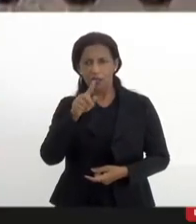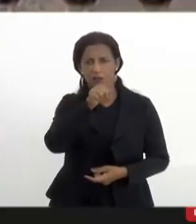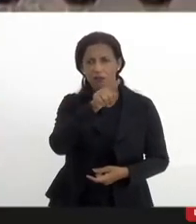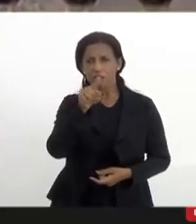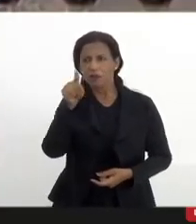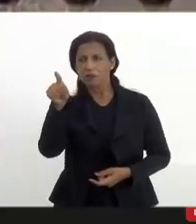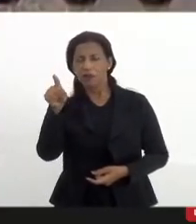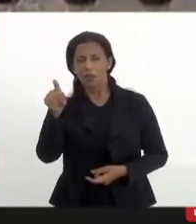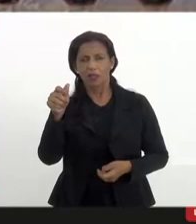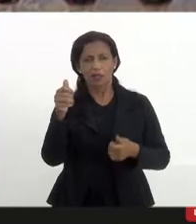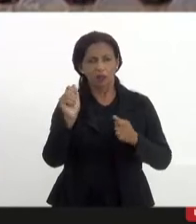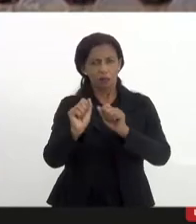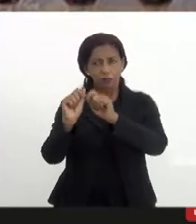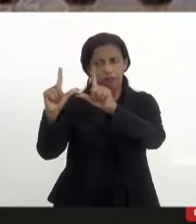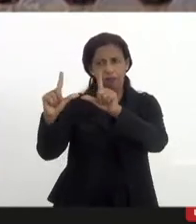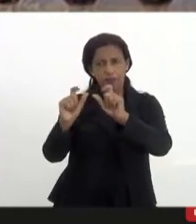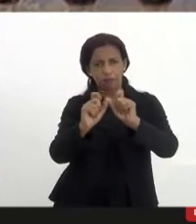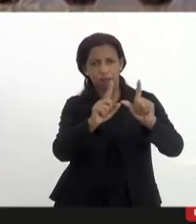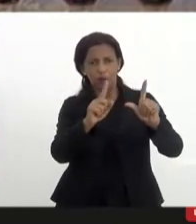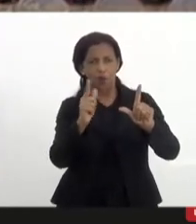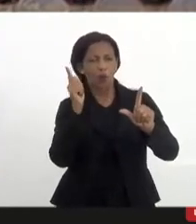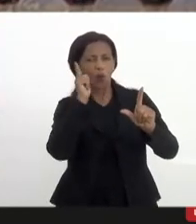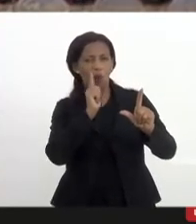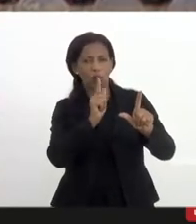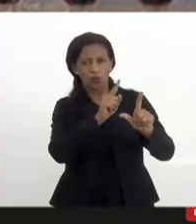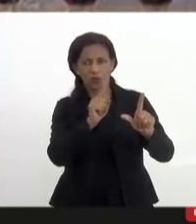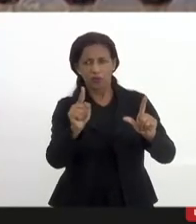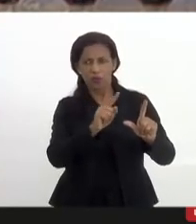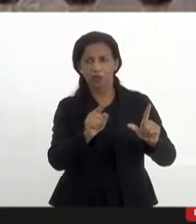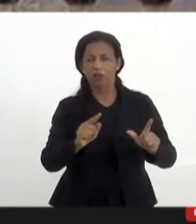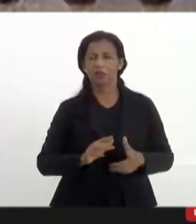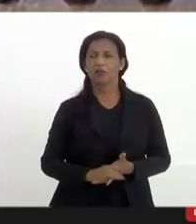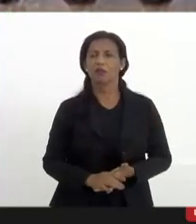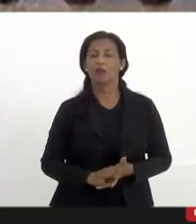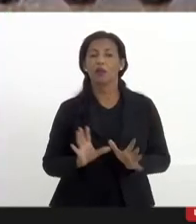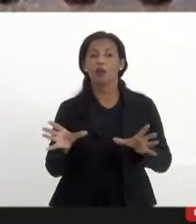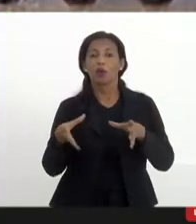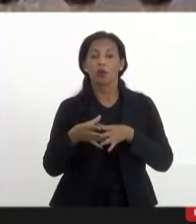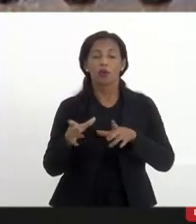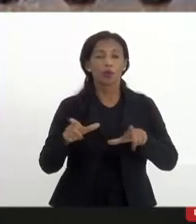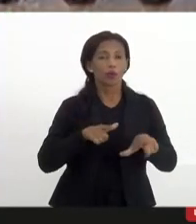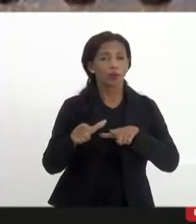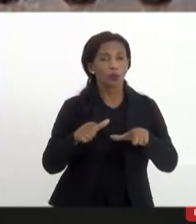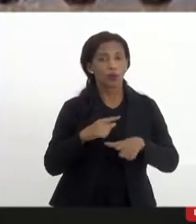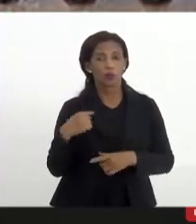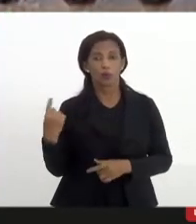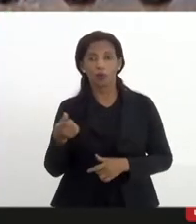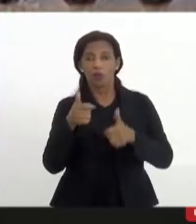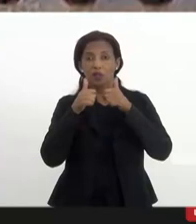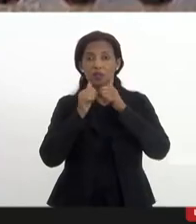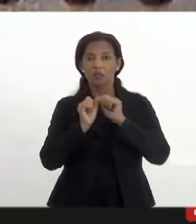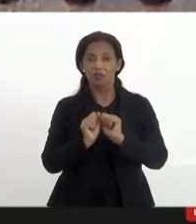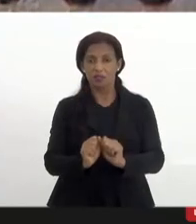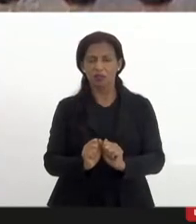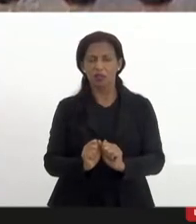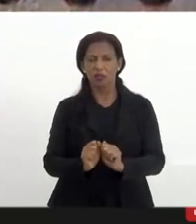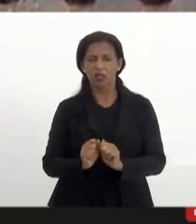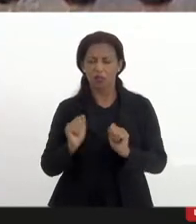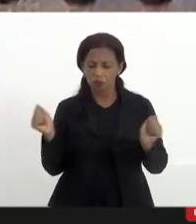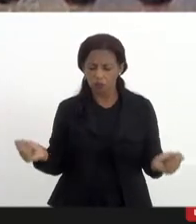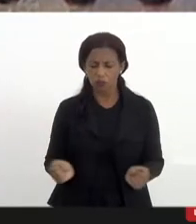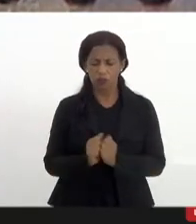abriu a câmera consegui ver nessa página que eu estou um grupo de trabalho com as nossas assessorias efetivamente